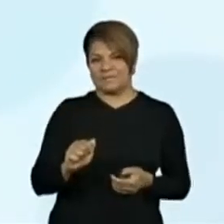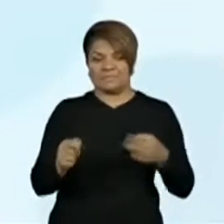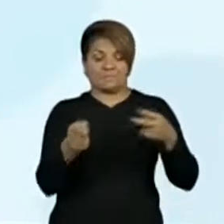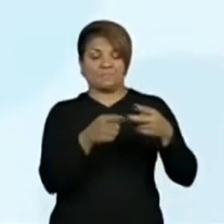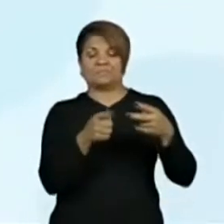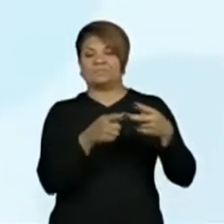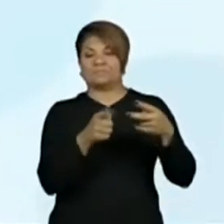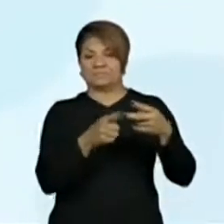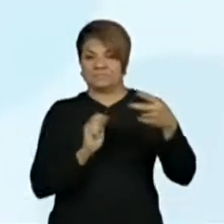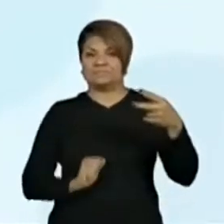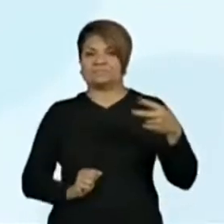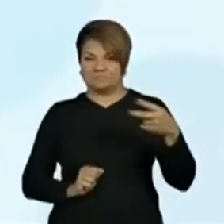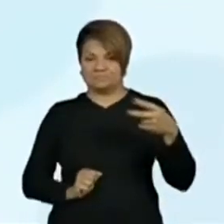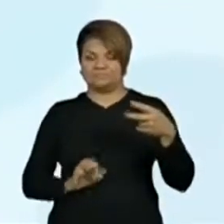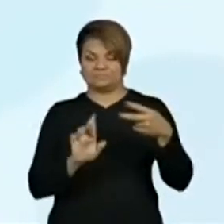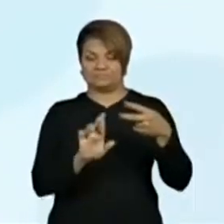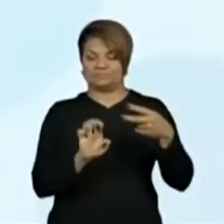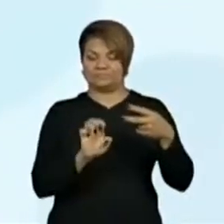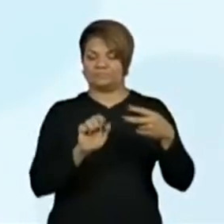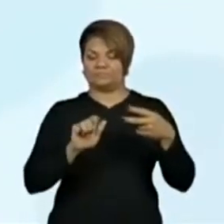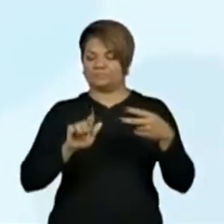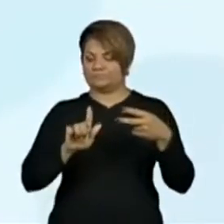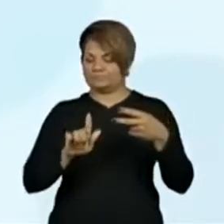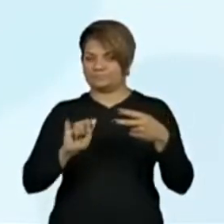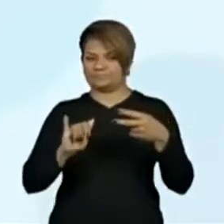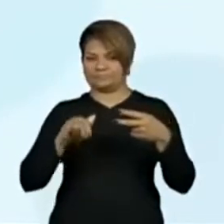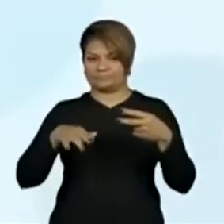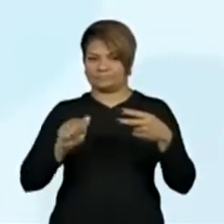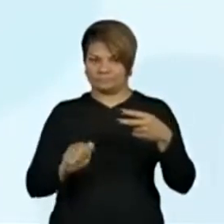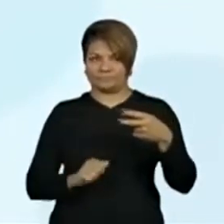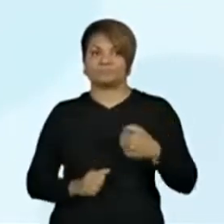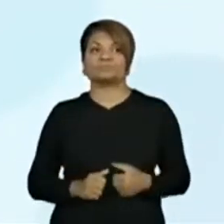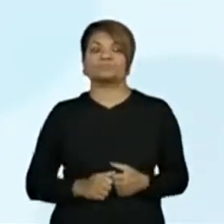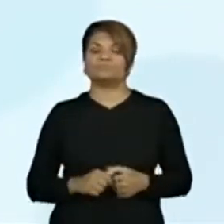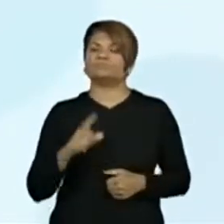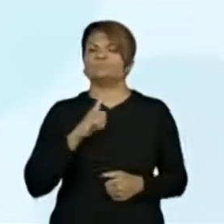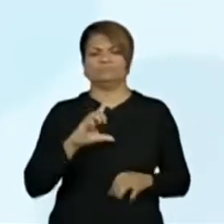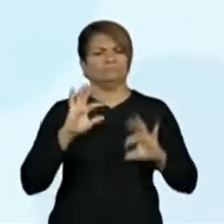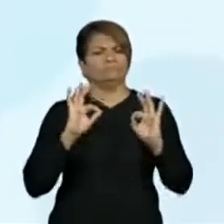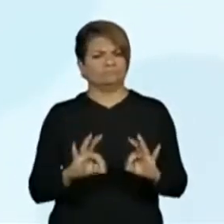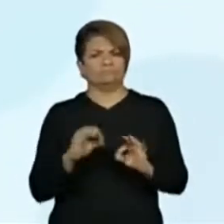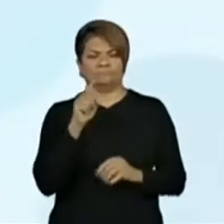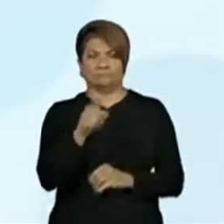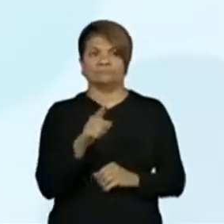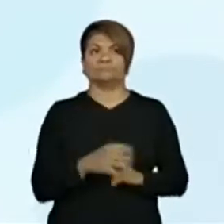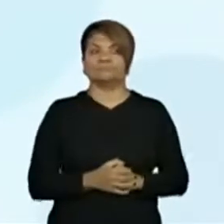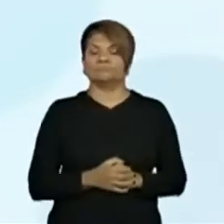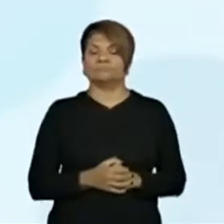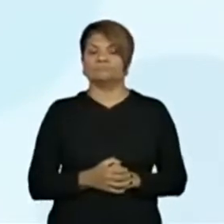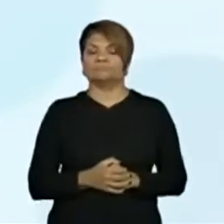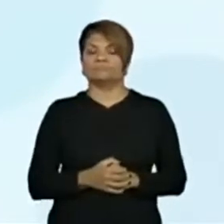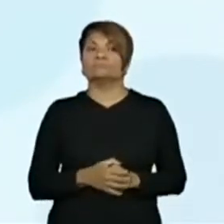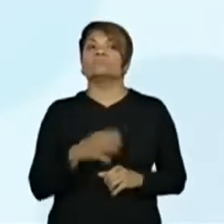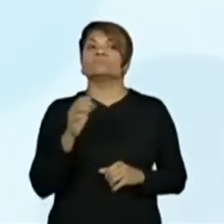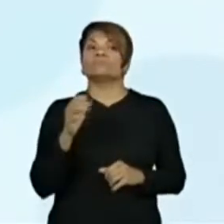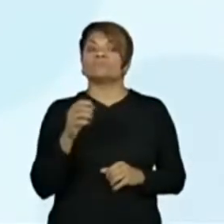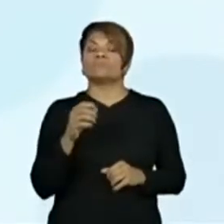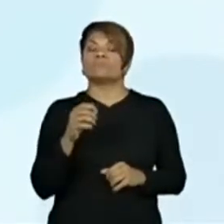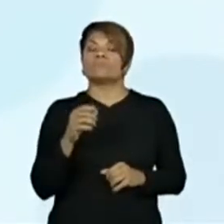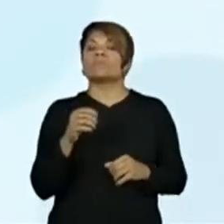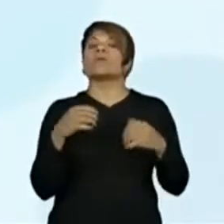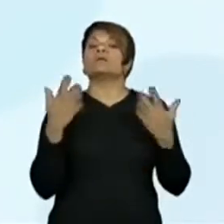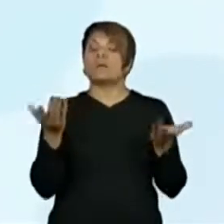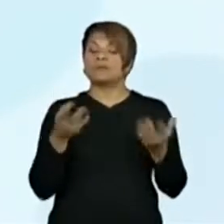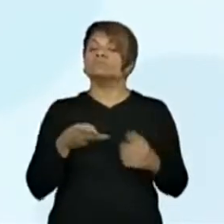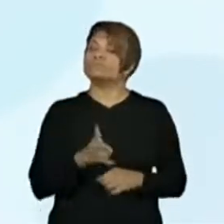Todo mundo junto com a professora Kery e com professora Vivi? Tenho certeza que vocês estão bem. Mônica, Regina. Regina. E aí eu posso